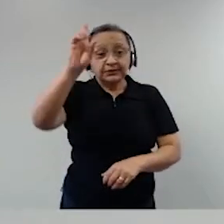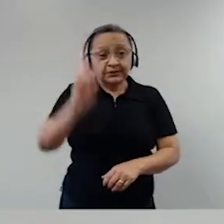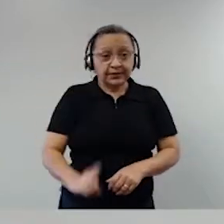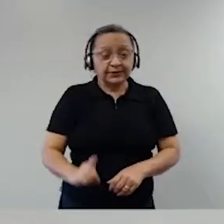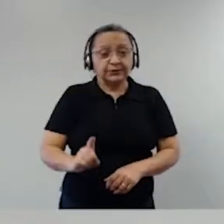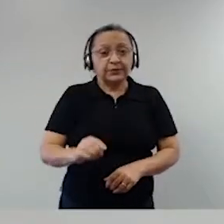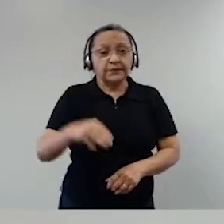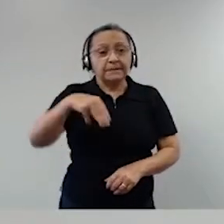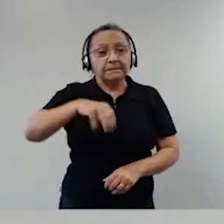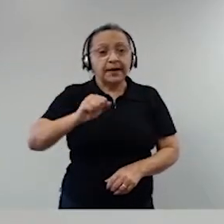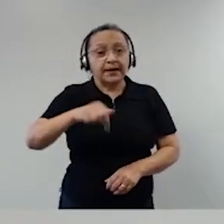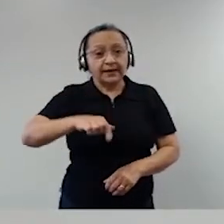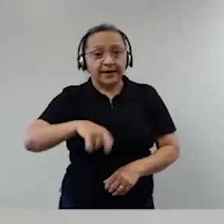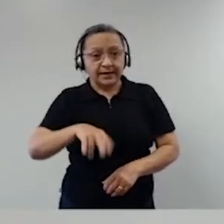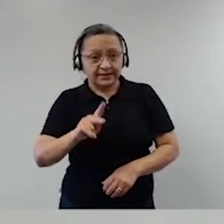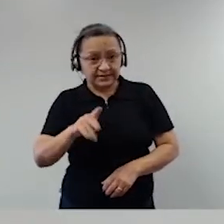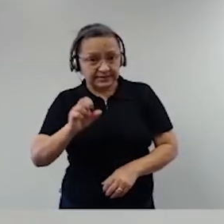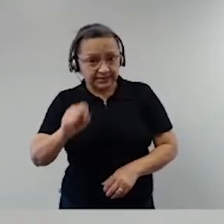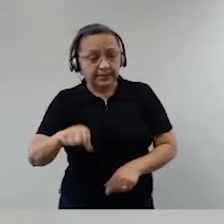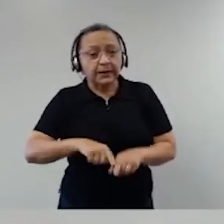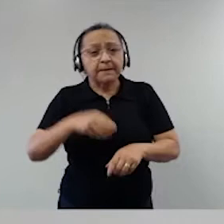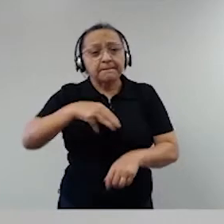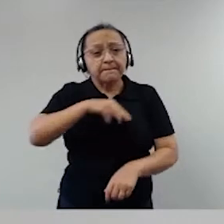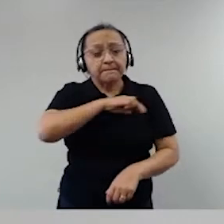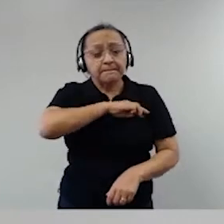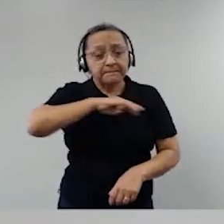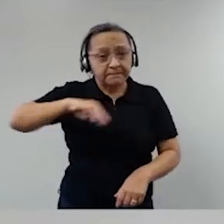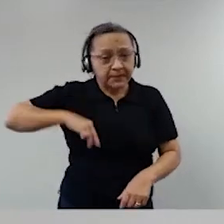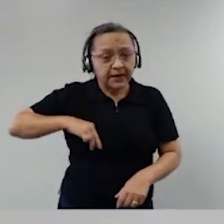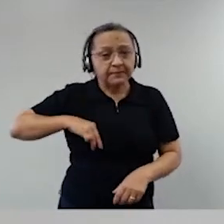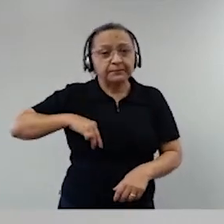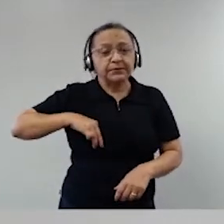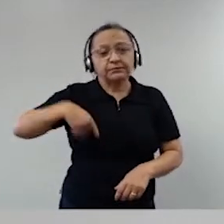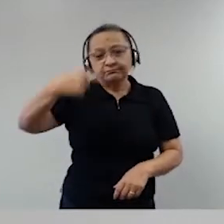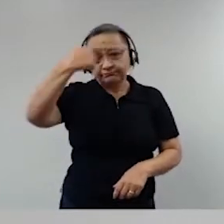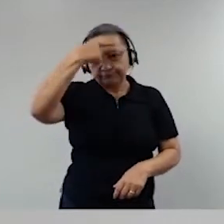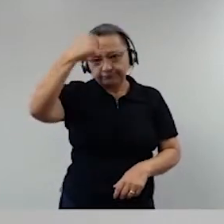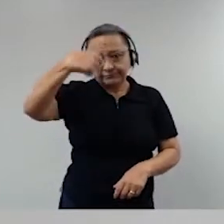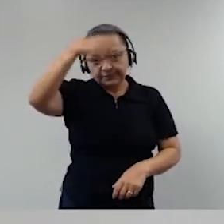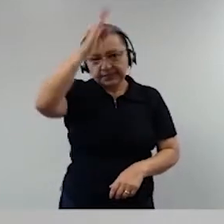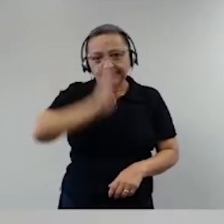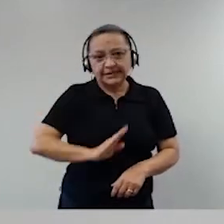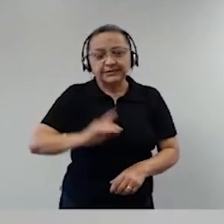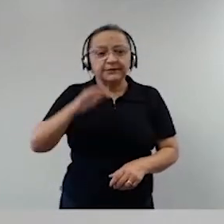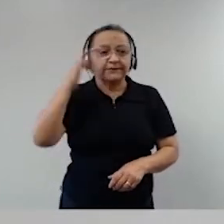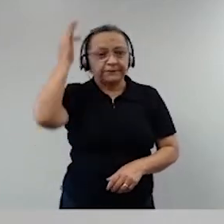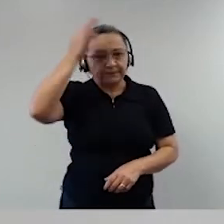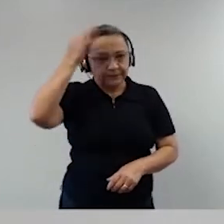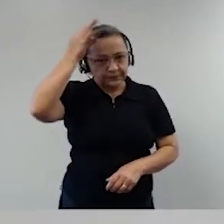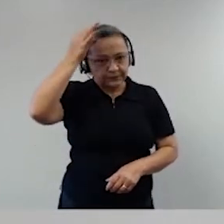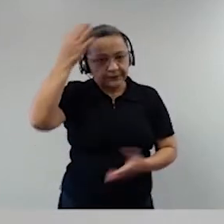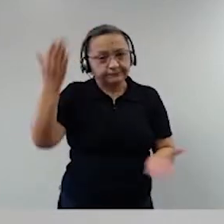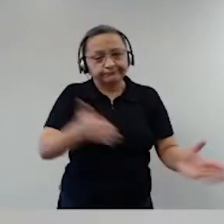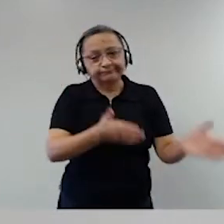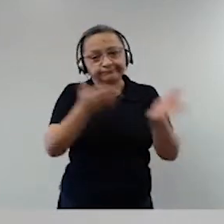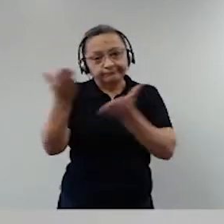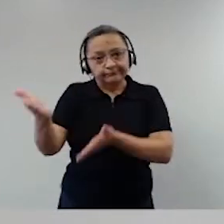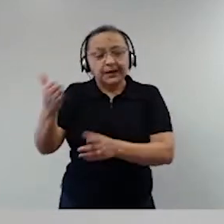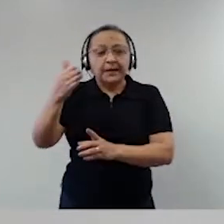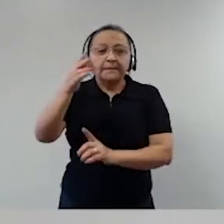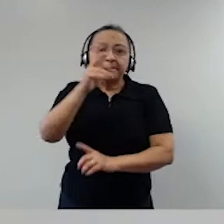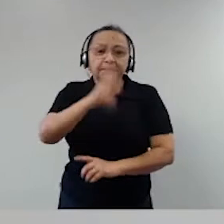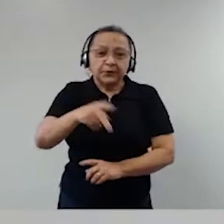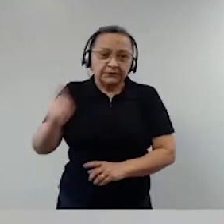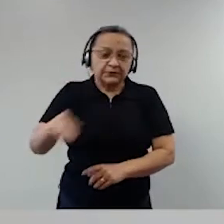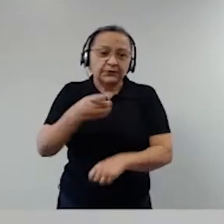Mackenzie e membro da Academia Brasileira de Filosofia. Com a palavra, professor doutor Ives